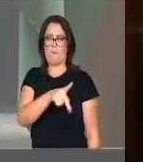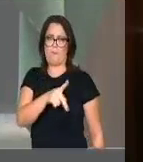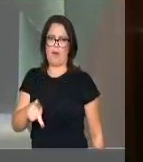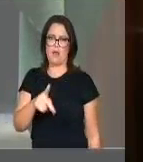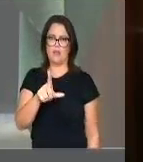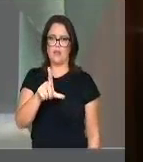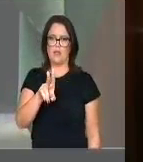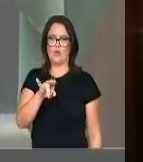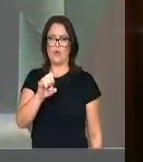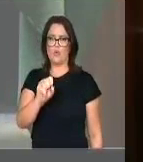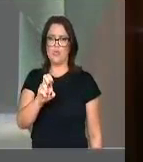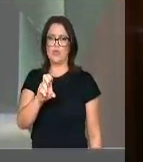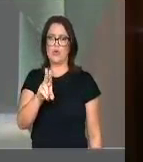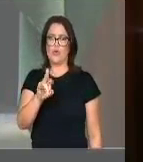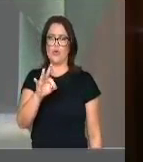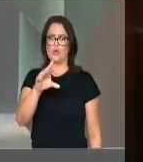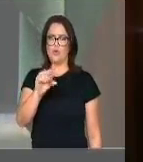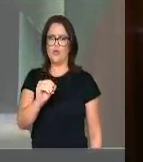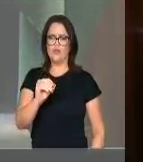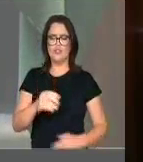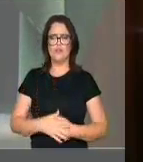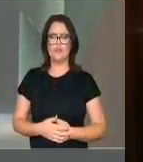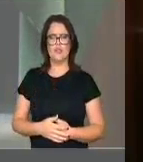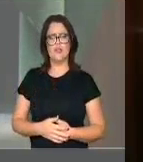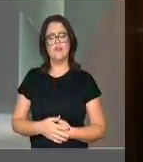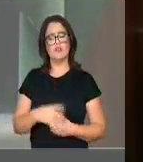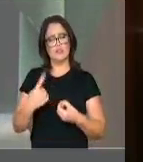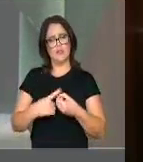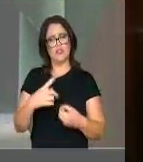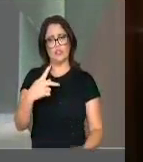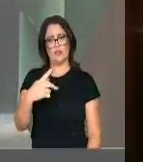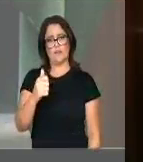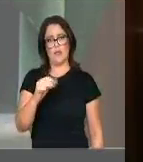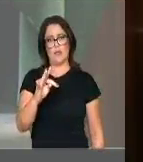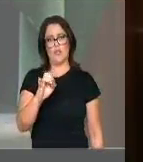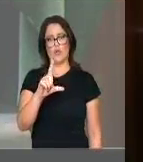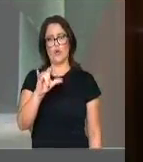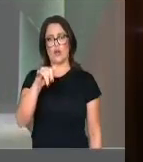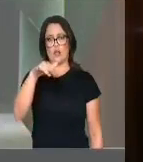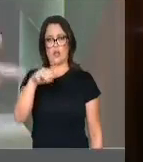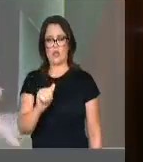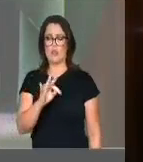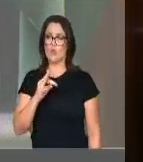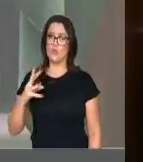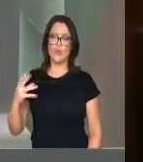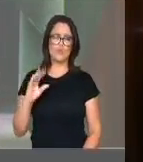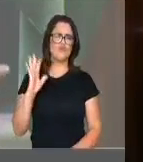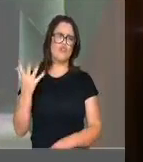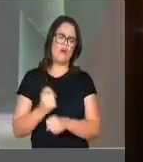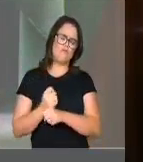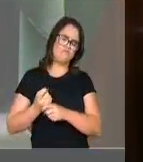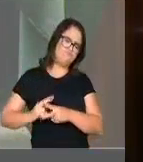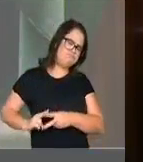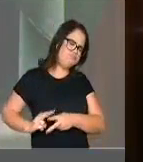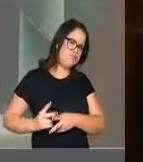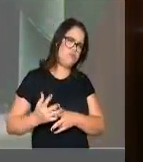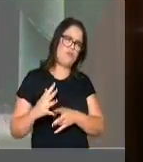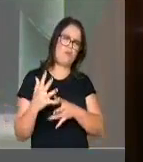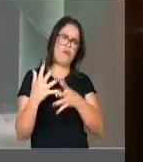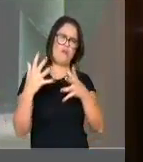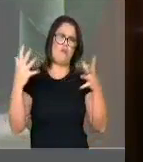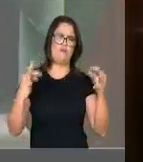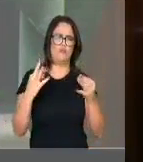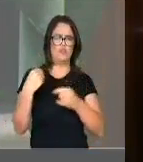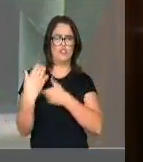cidade de Petrolina. O município de Petrolina, 122 anos de glória, de crescimento, de